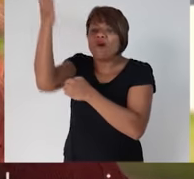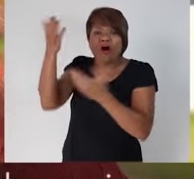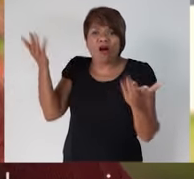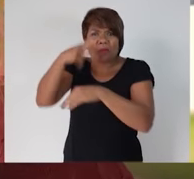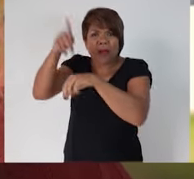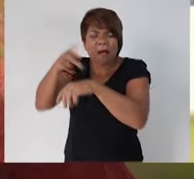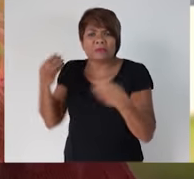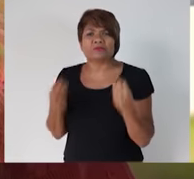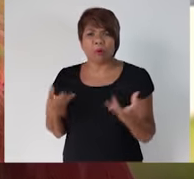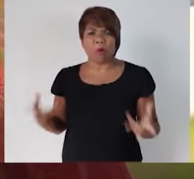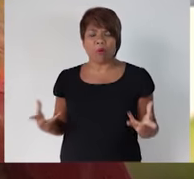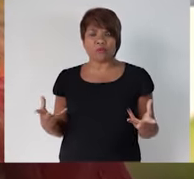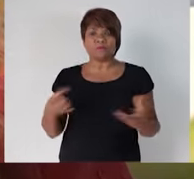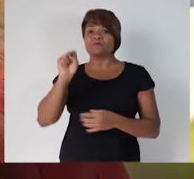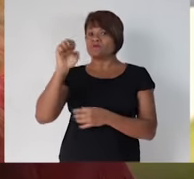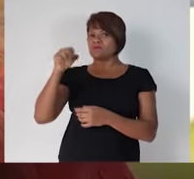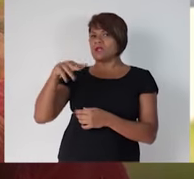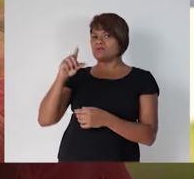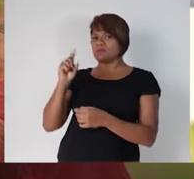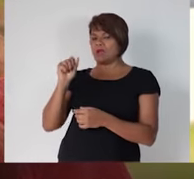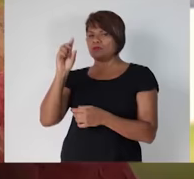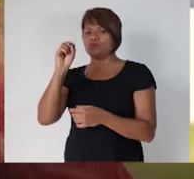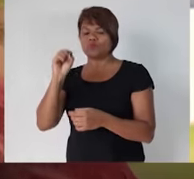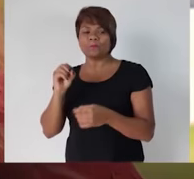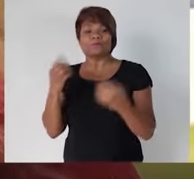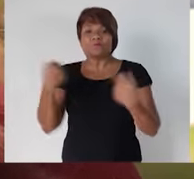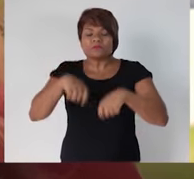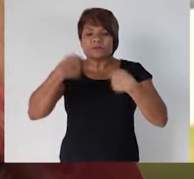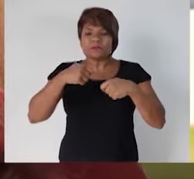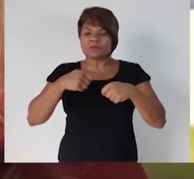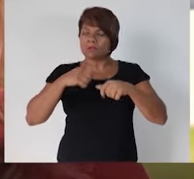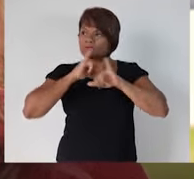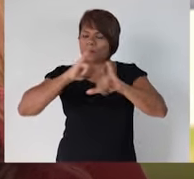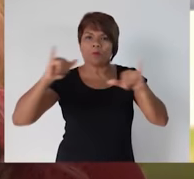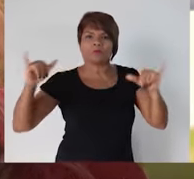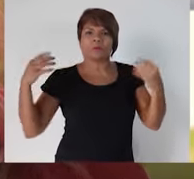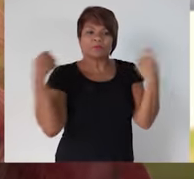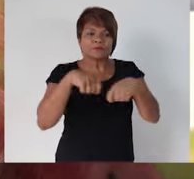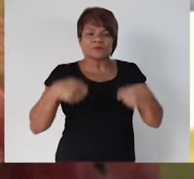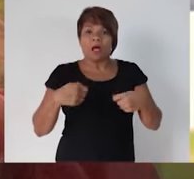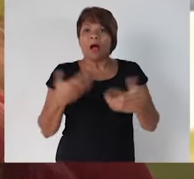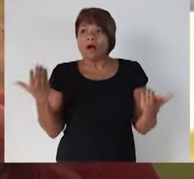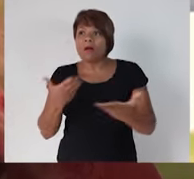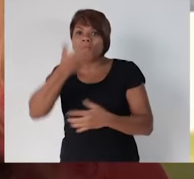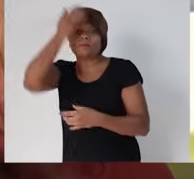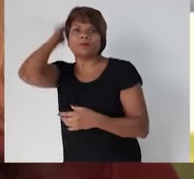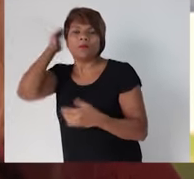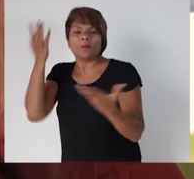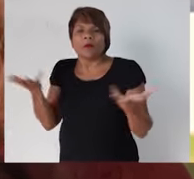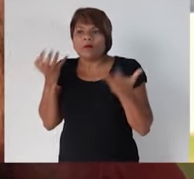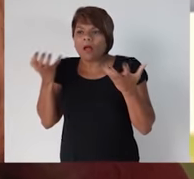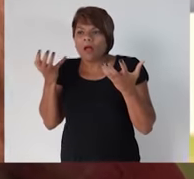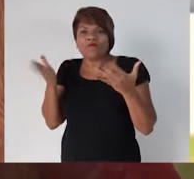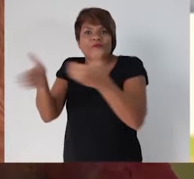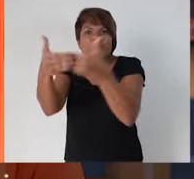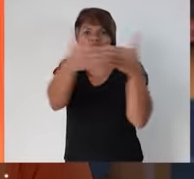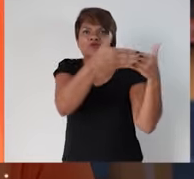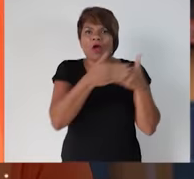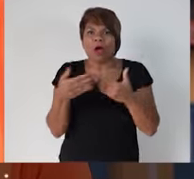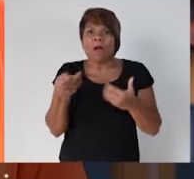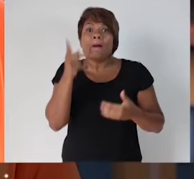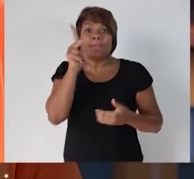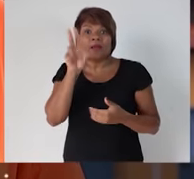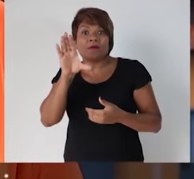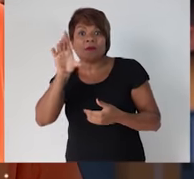democracia. Temer agora quer aprovar um projeto para acabar com os partidos de oposição, como o PCdoB, Rede e PSOL. Então,